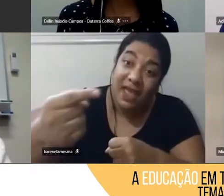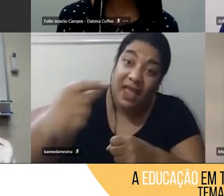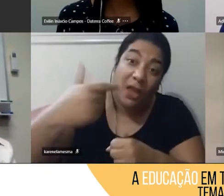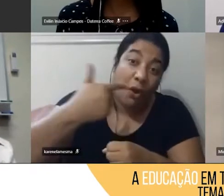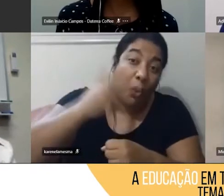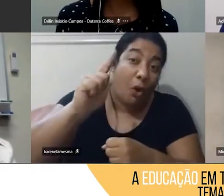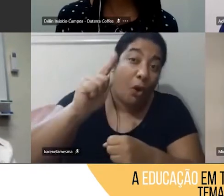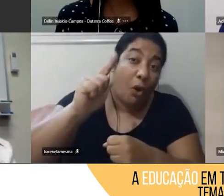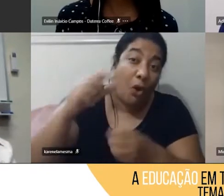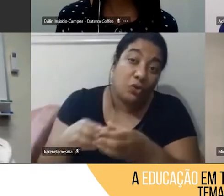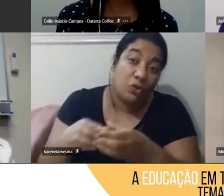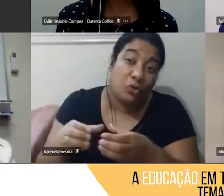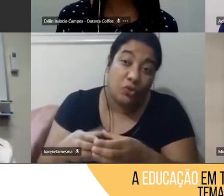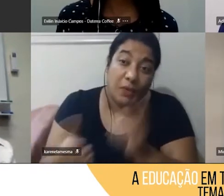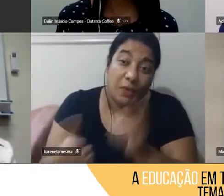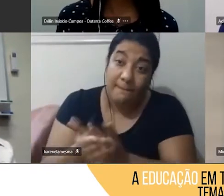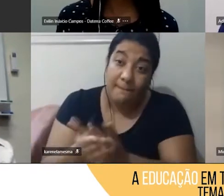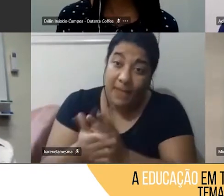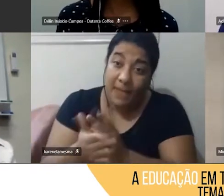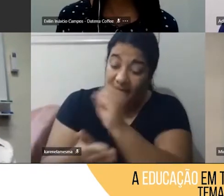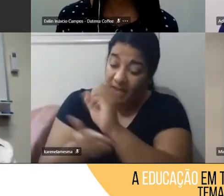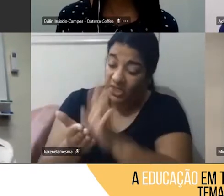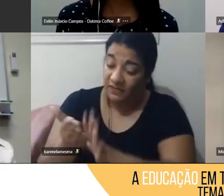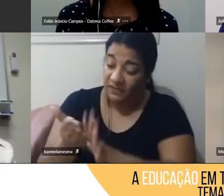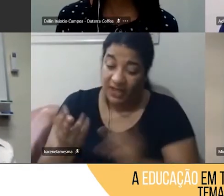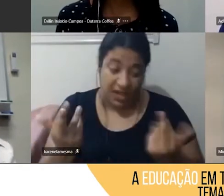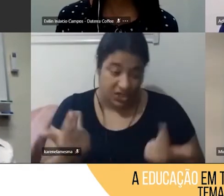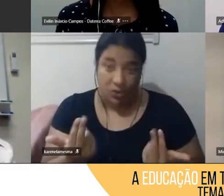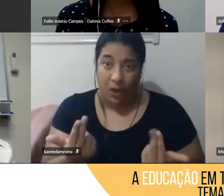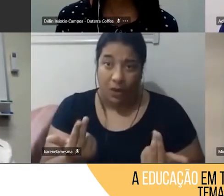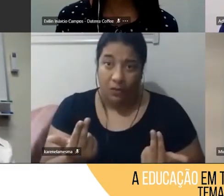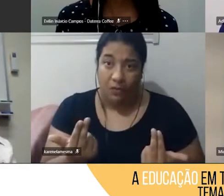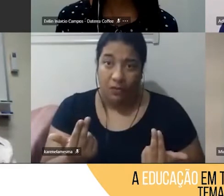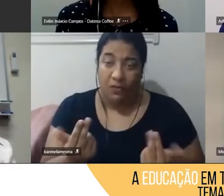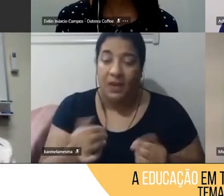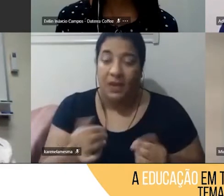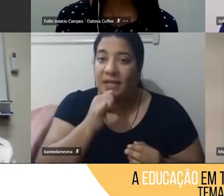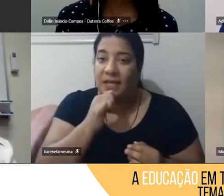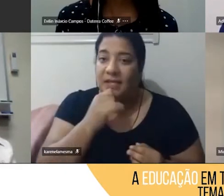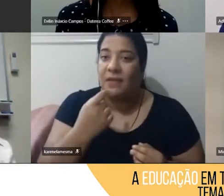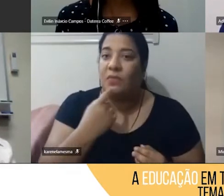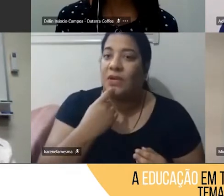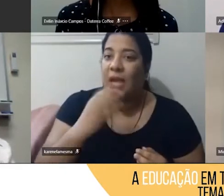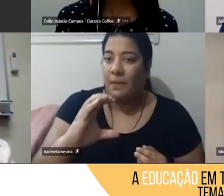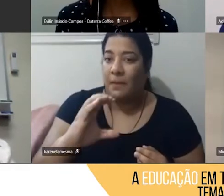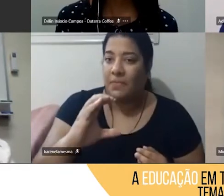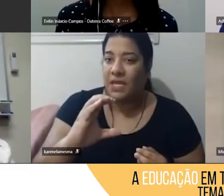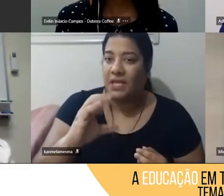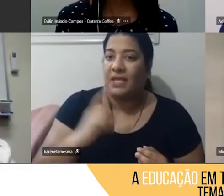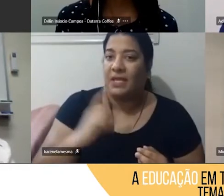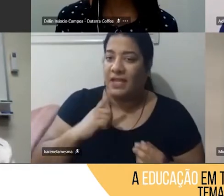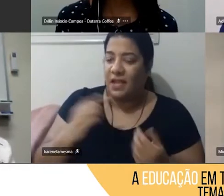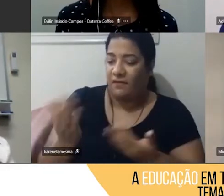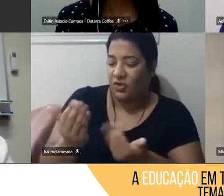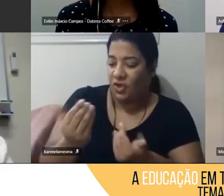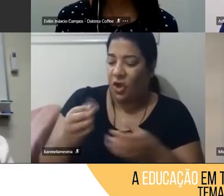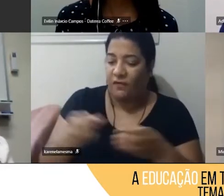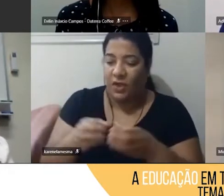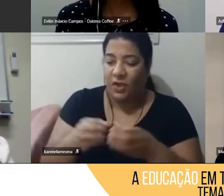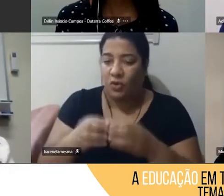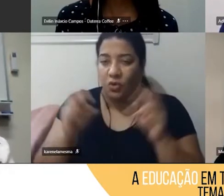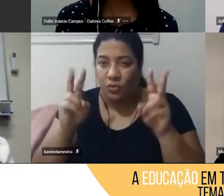aqui em Campinas uma escuta com jovens sobre evasão escolar e implementação de tecnologias e